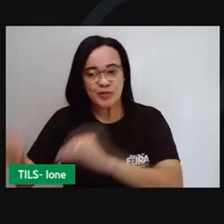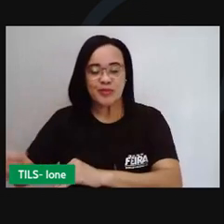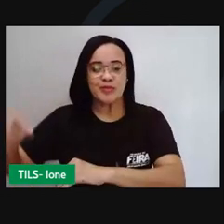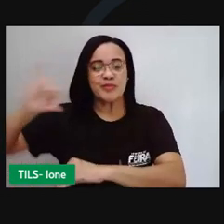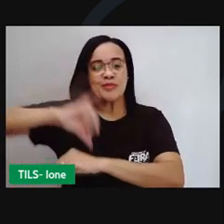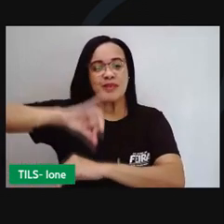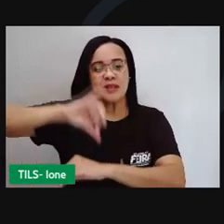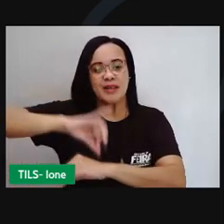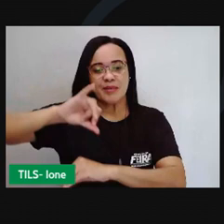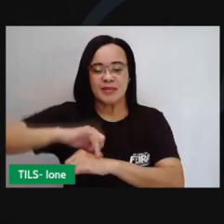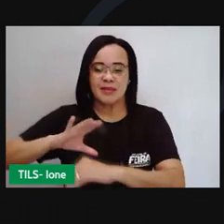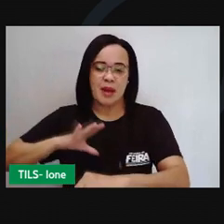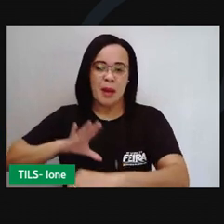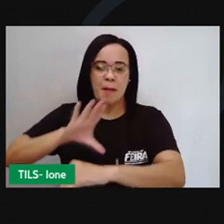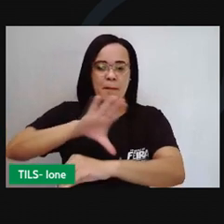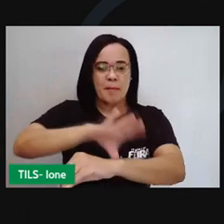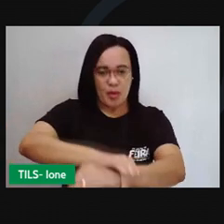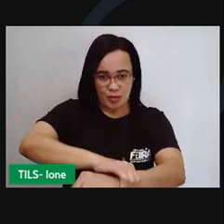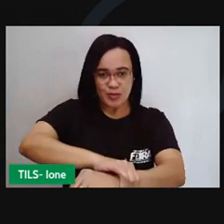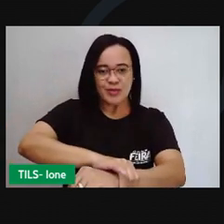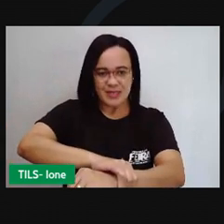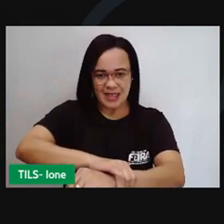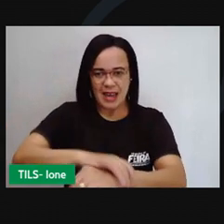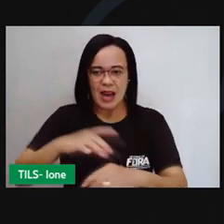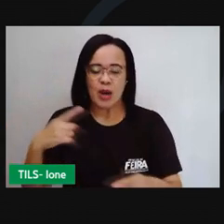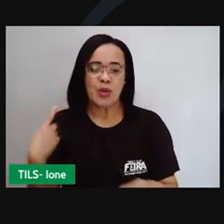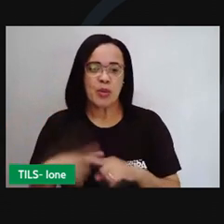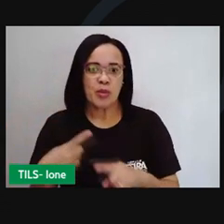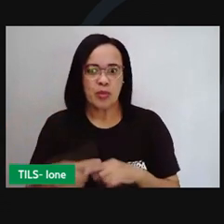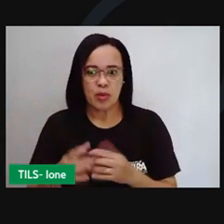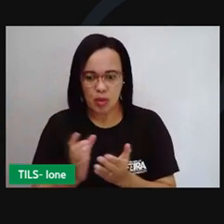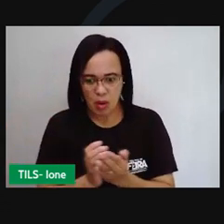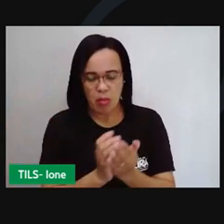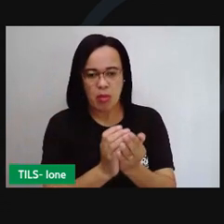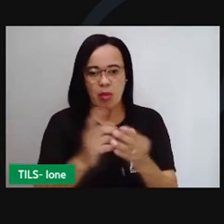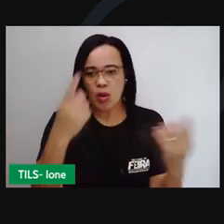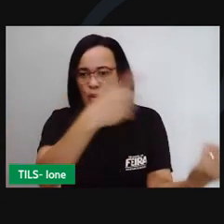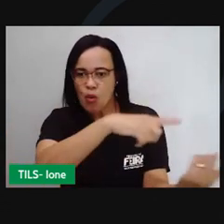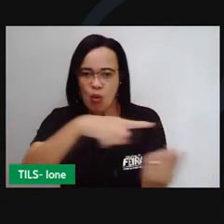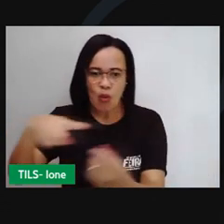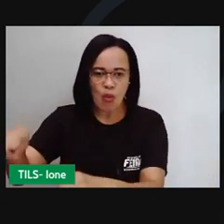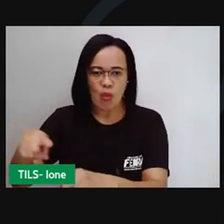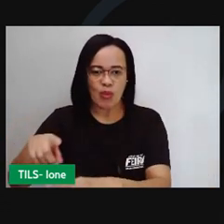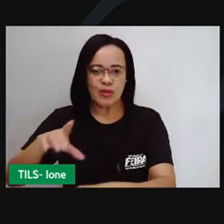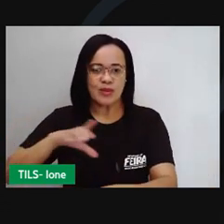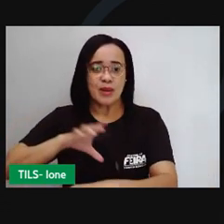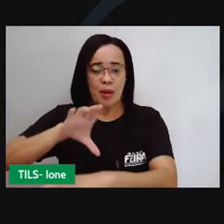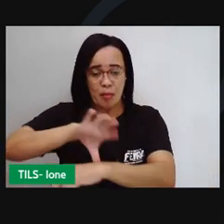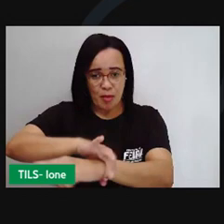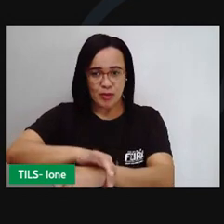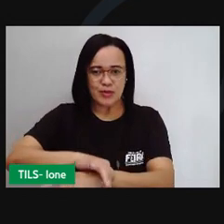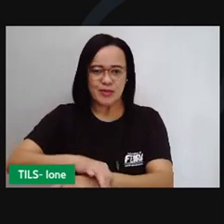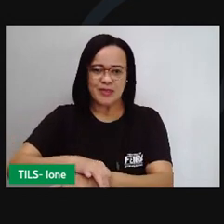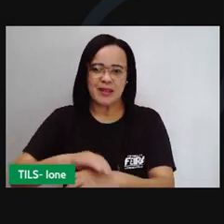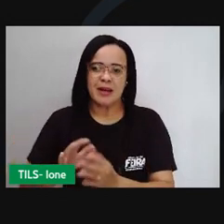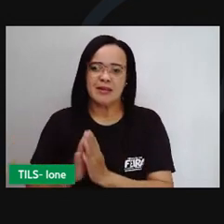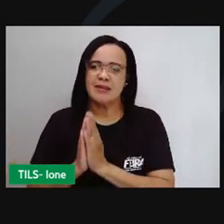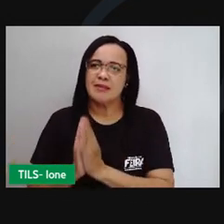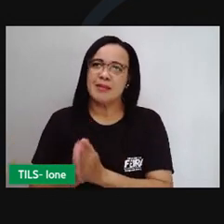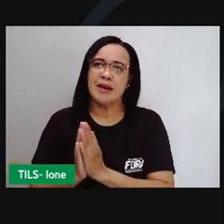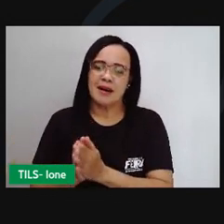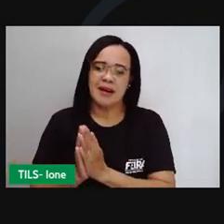Nessa hora as tropas de Napoleão devem estar a judiar na terrinha. Ai, meu São Jerônimo, que a proteja.